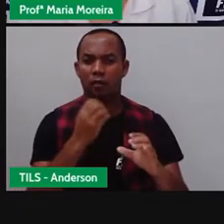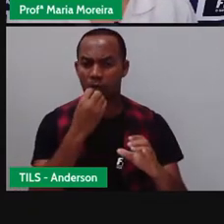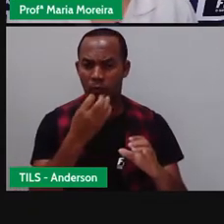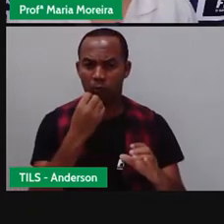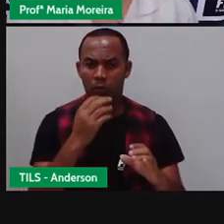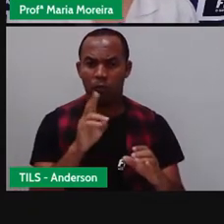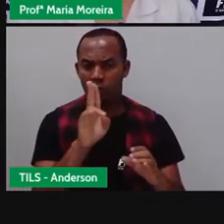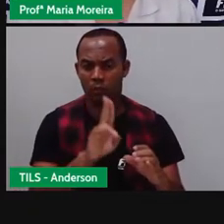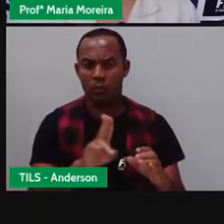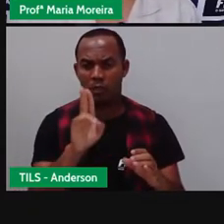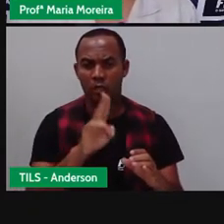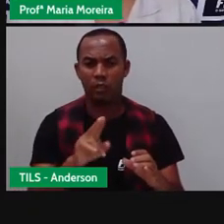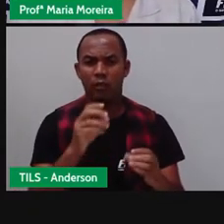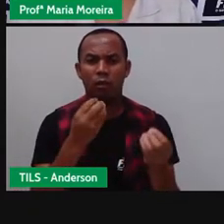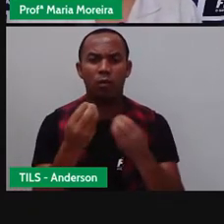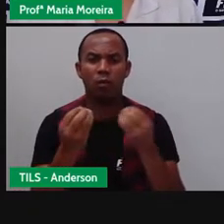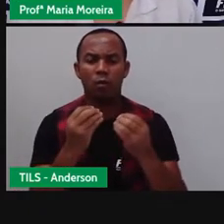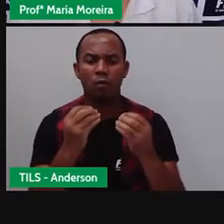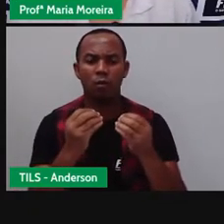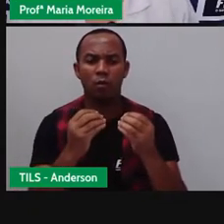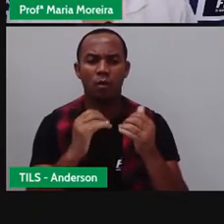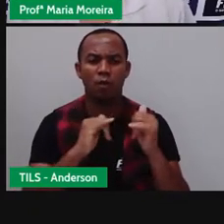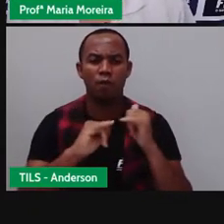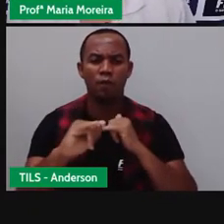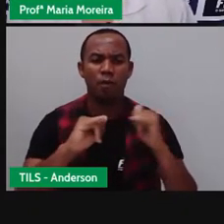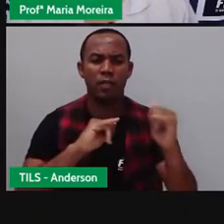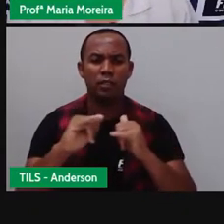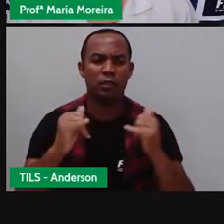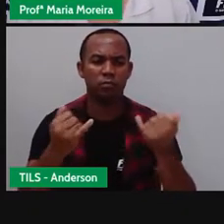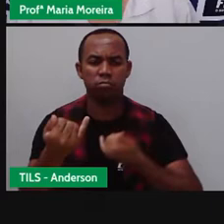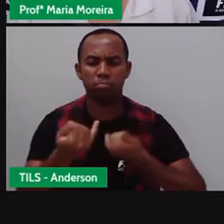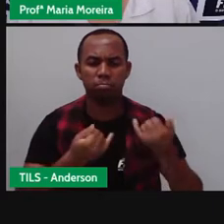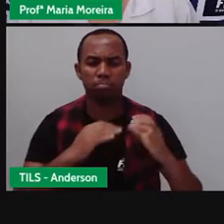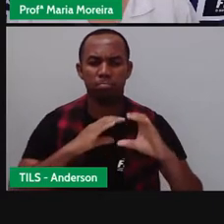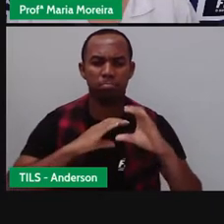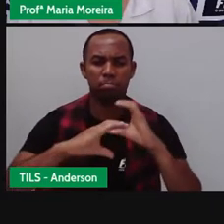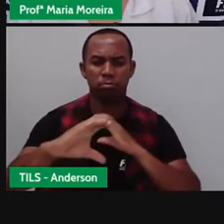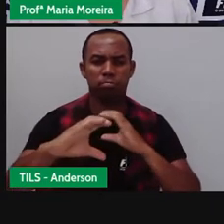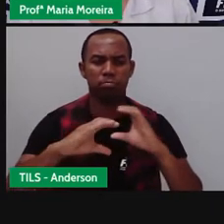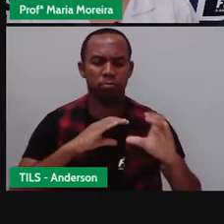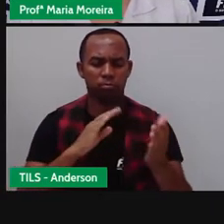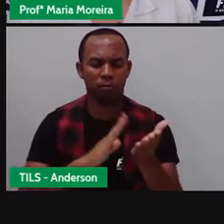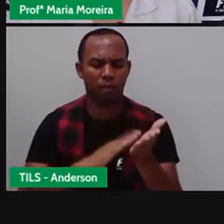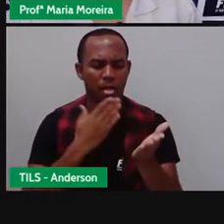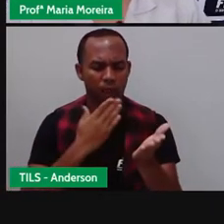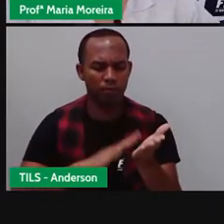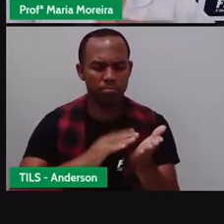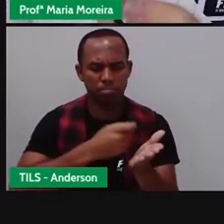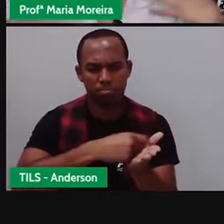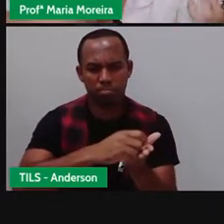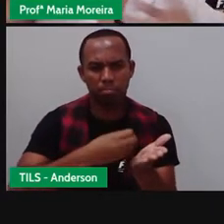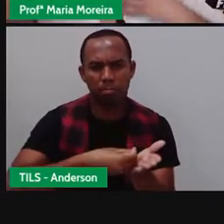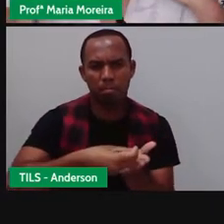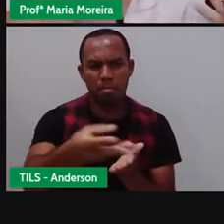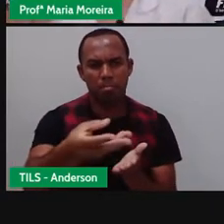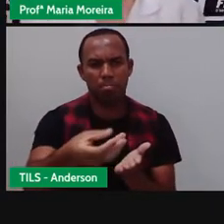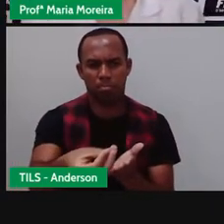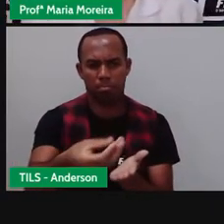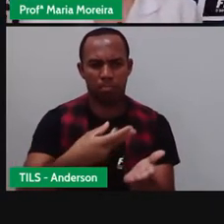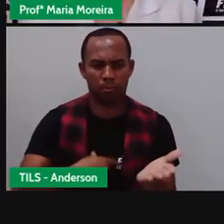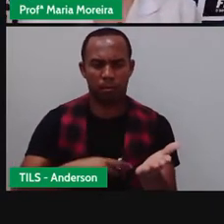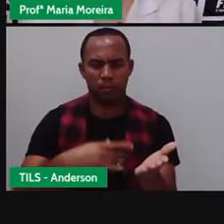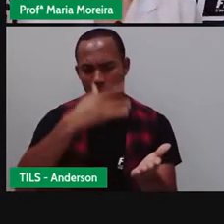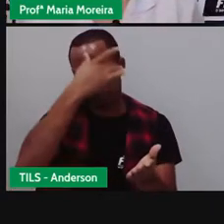para enviar o quê? Informações, estabelecendo uma comunicação interpessoal, ou seja, entre as